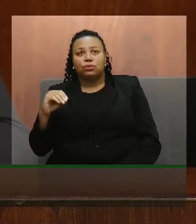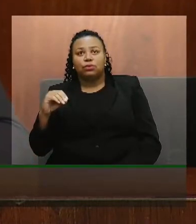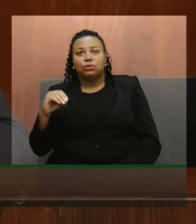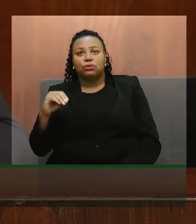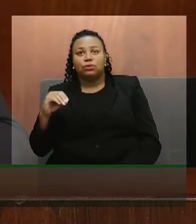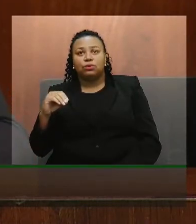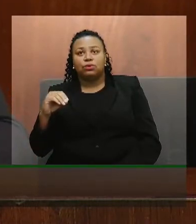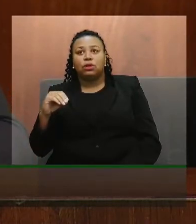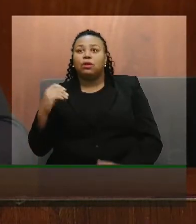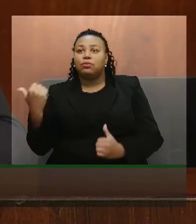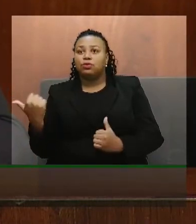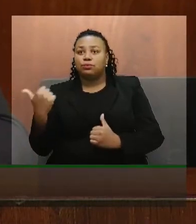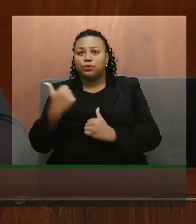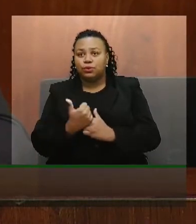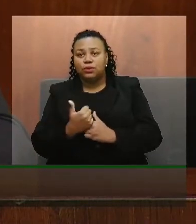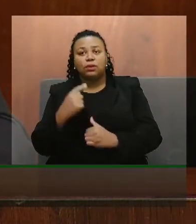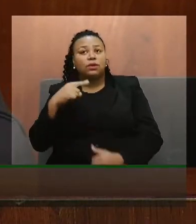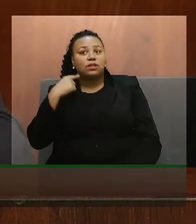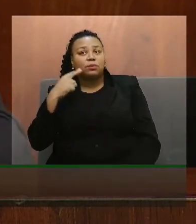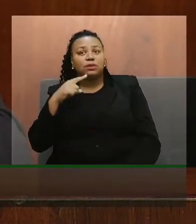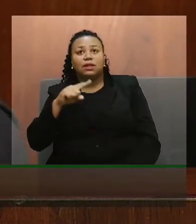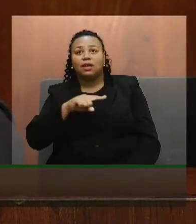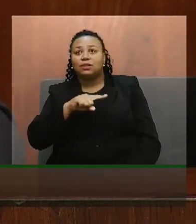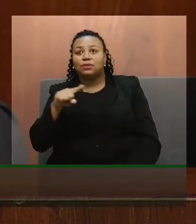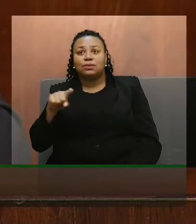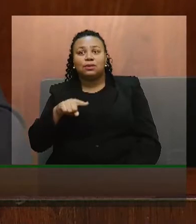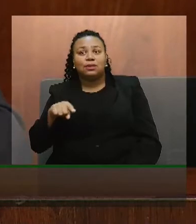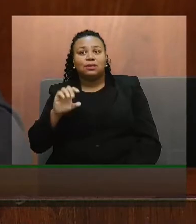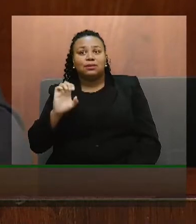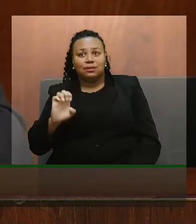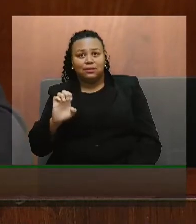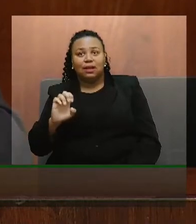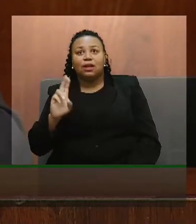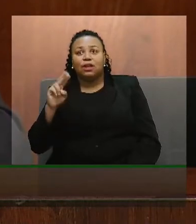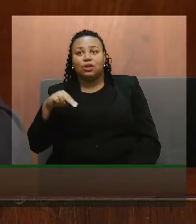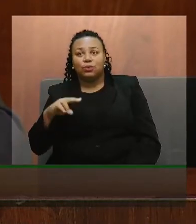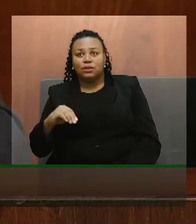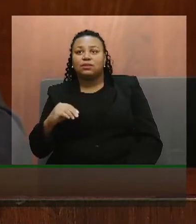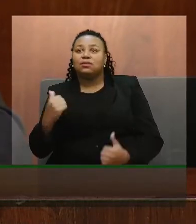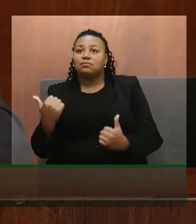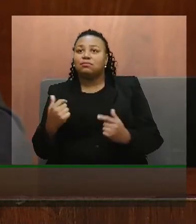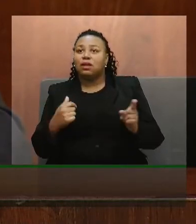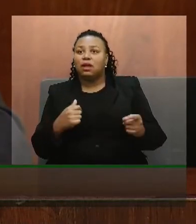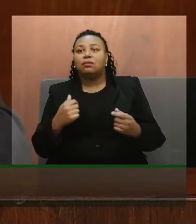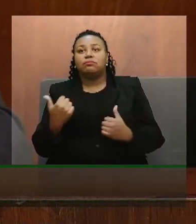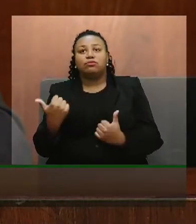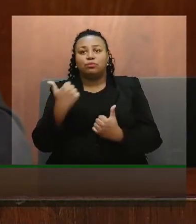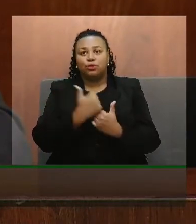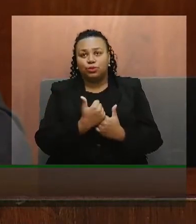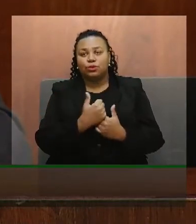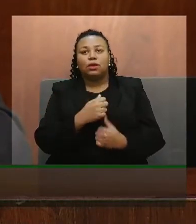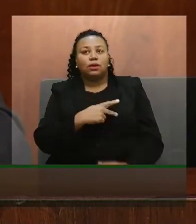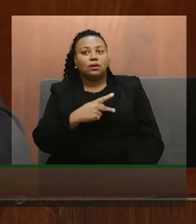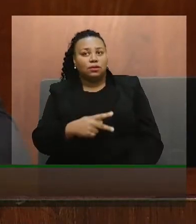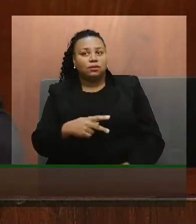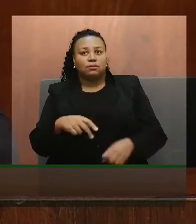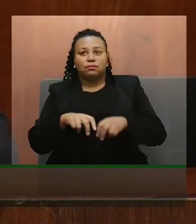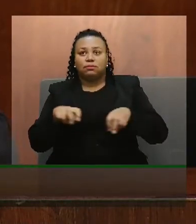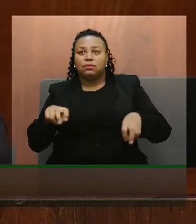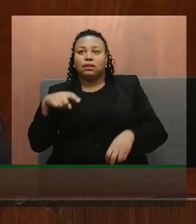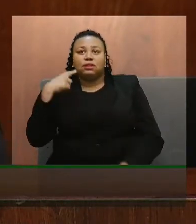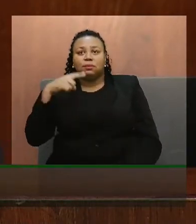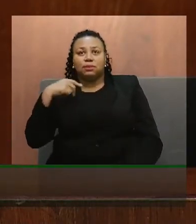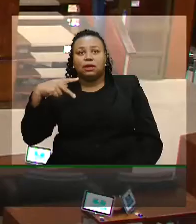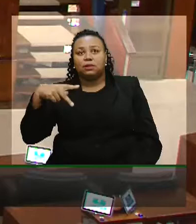por cedência então ao deputado Zé Nunes passo os trabalhos da presidência condução da mesa ao deputado